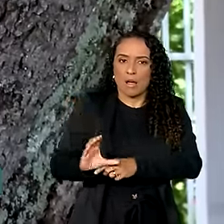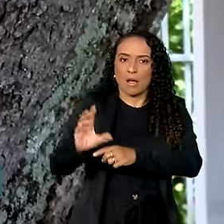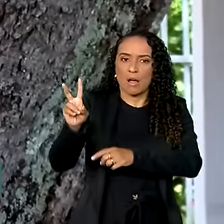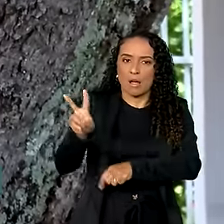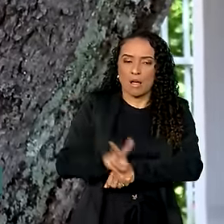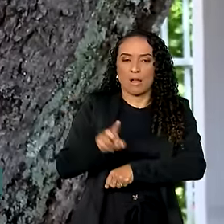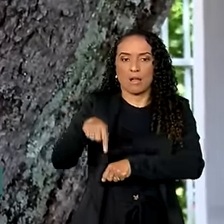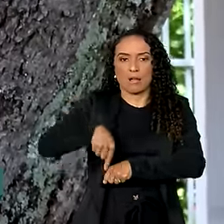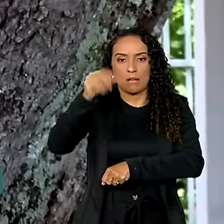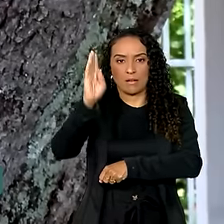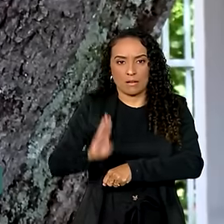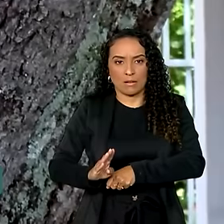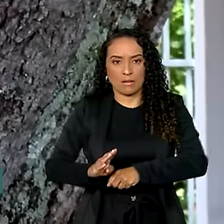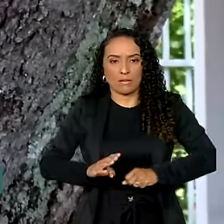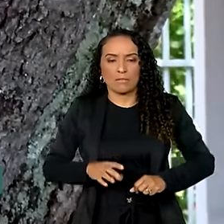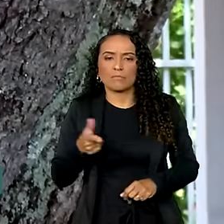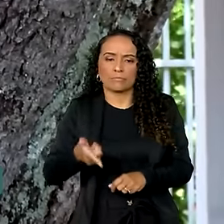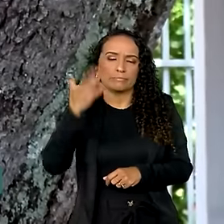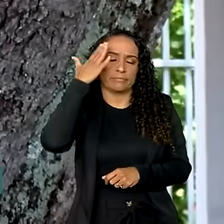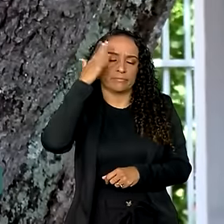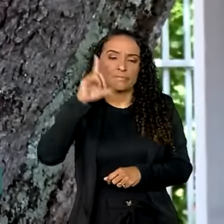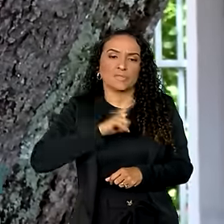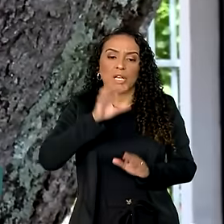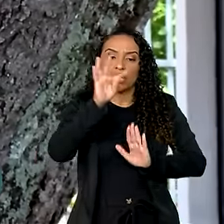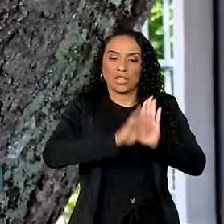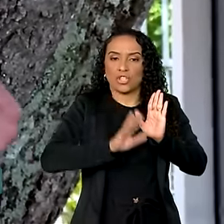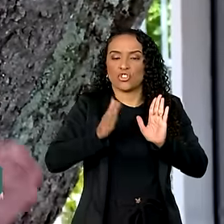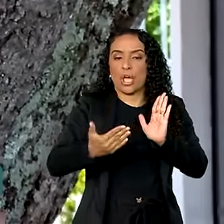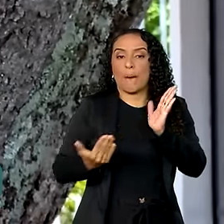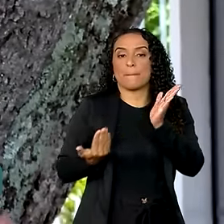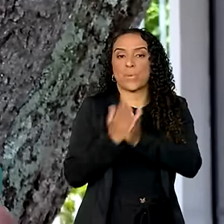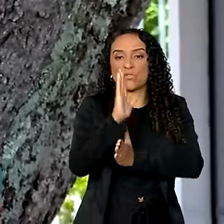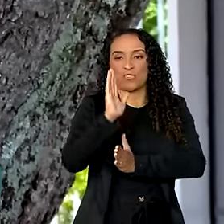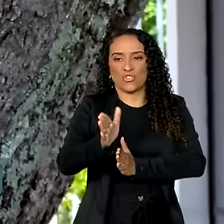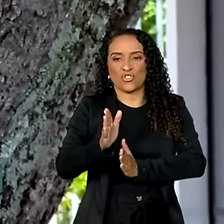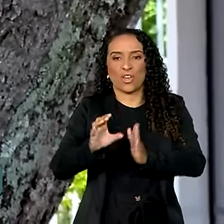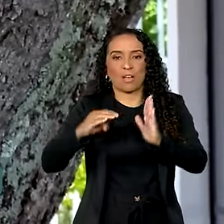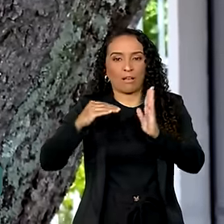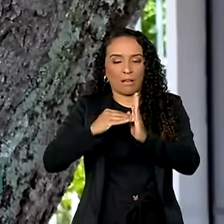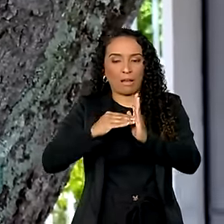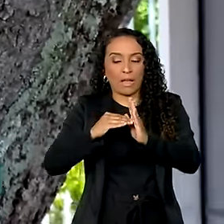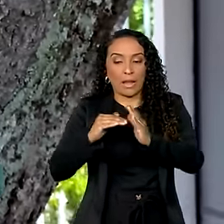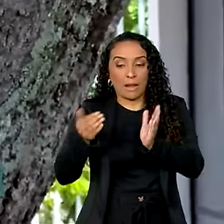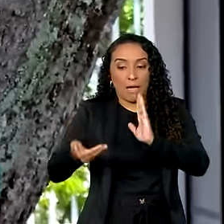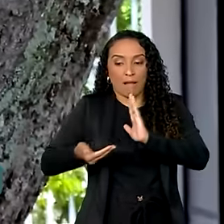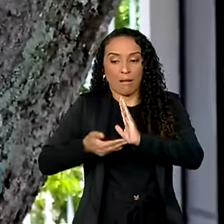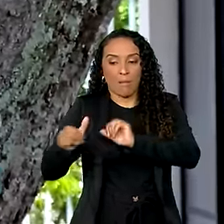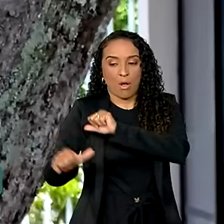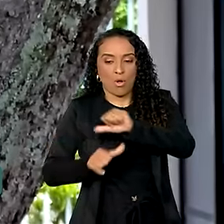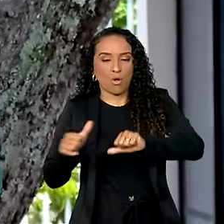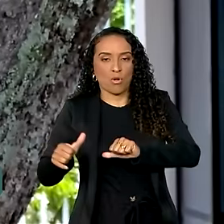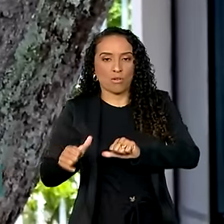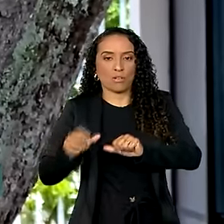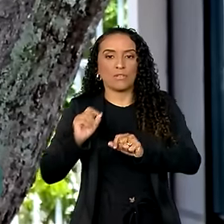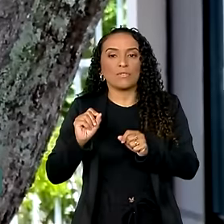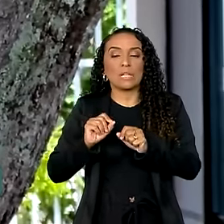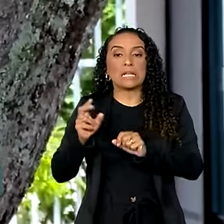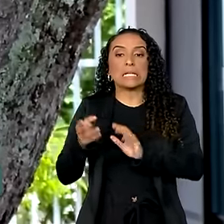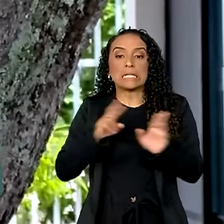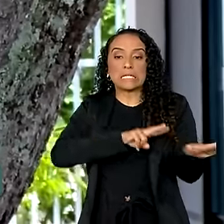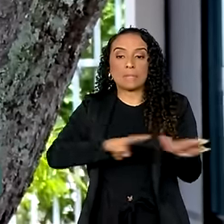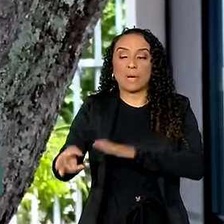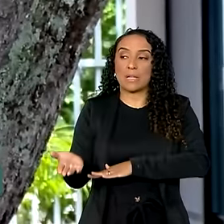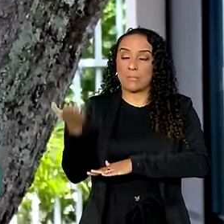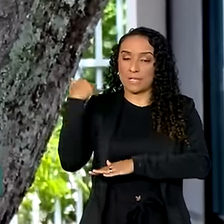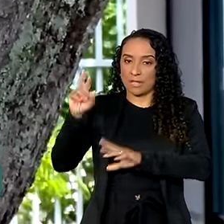no nosso país. Vocês sabem, tem um texto já aprovado no Senado, foi alterado na Câmara. Fizemos uma reunião na semana passada que